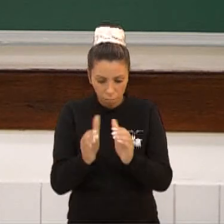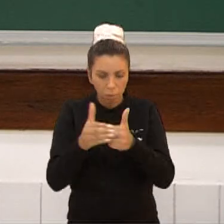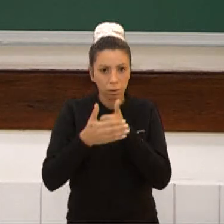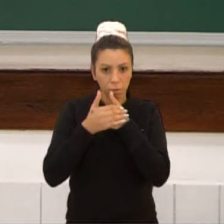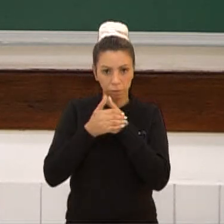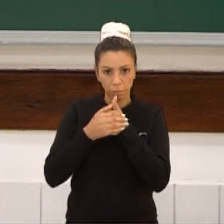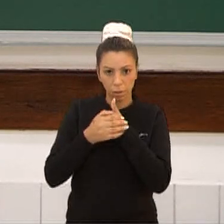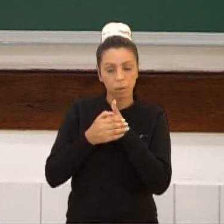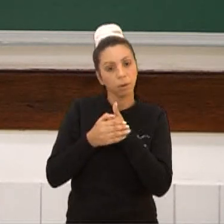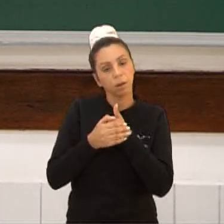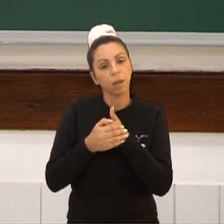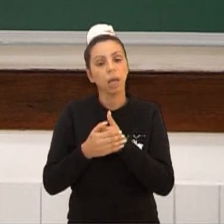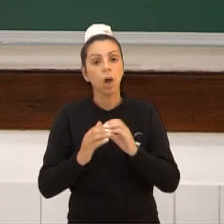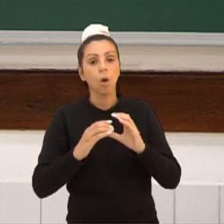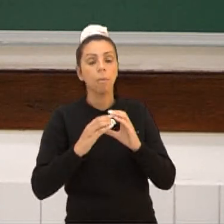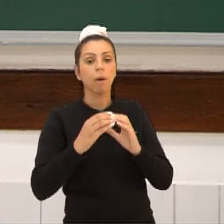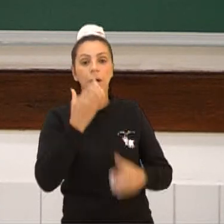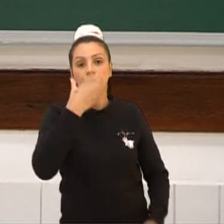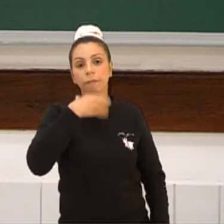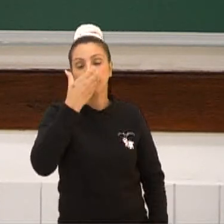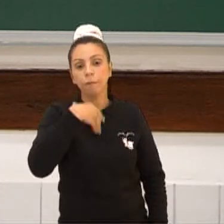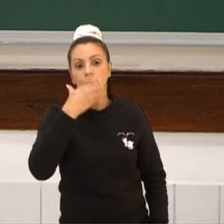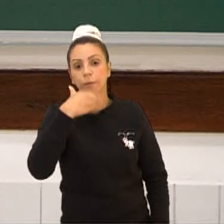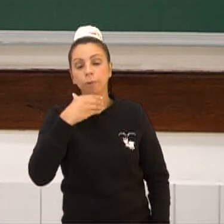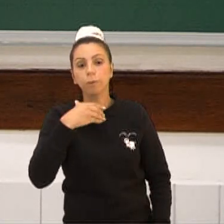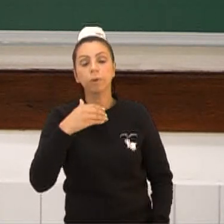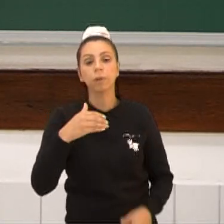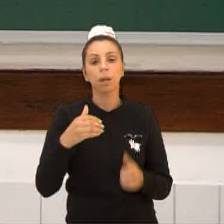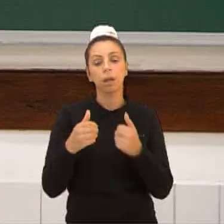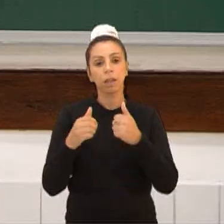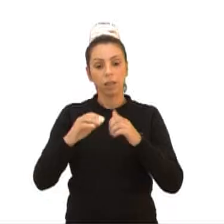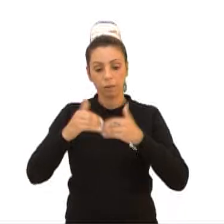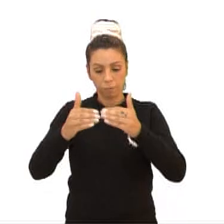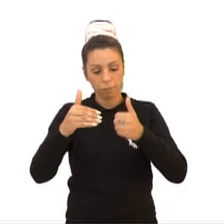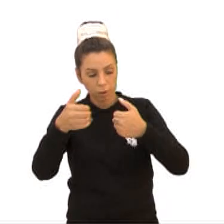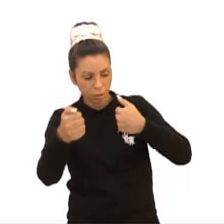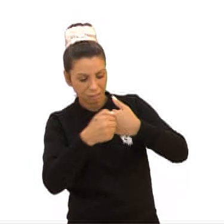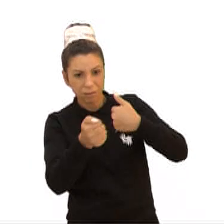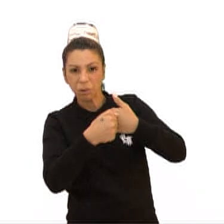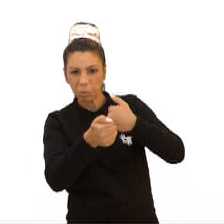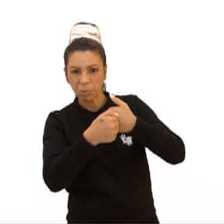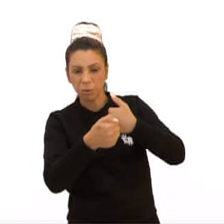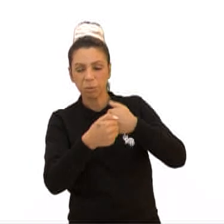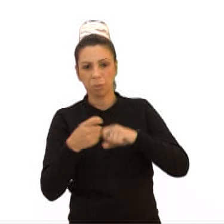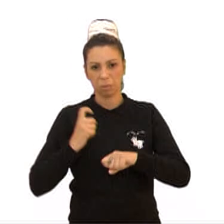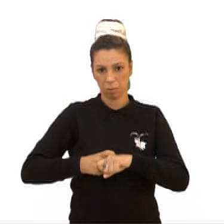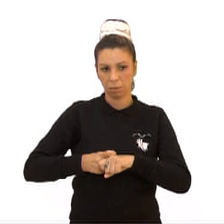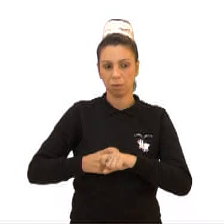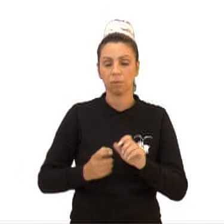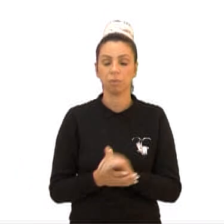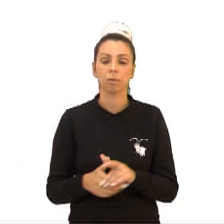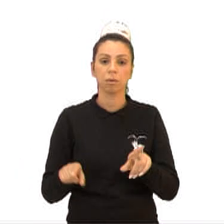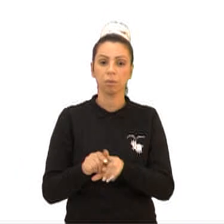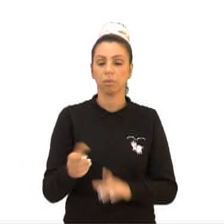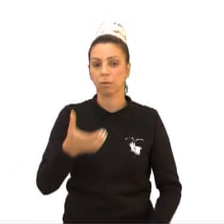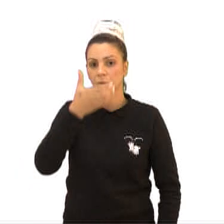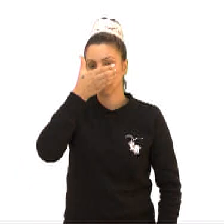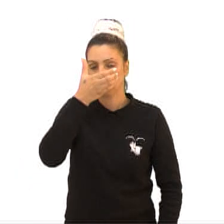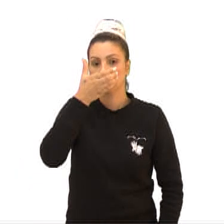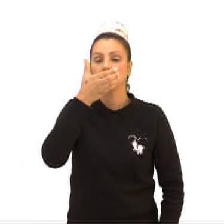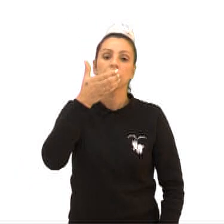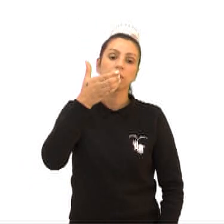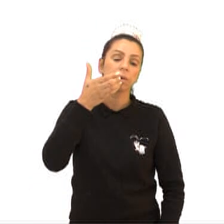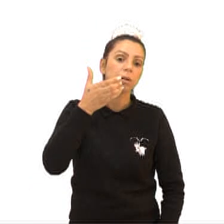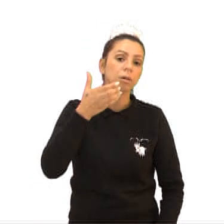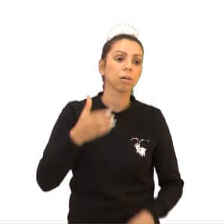cabaça nada mais é que uma fruta, que é comida interior e a casca dela é bastante dura. Também podem... As máscaras também podem conter plumagem. Tem